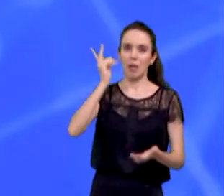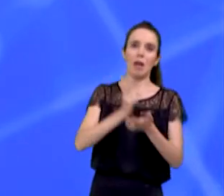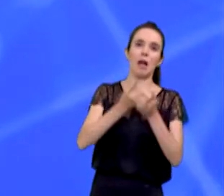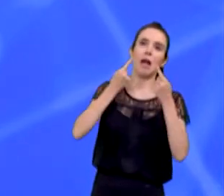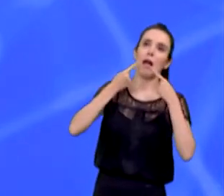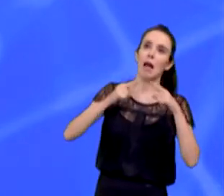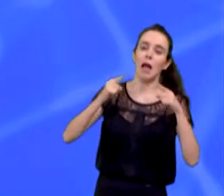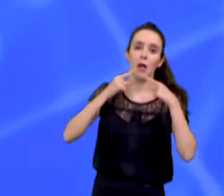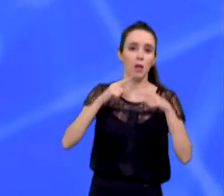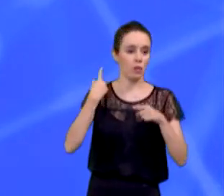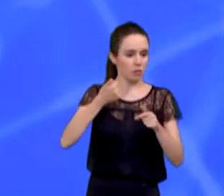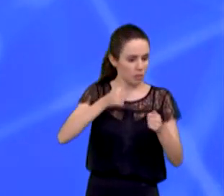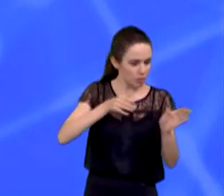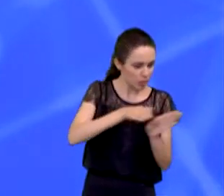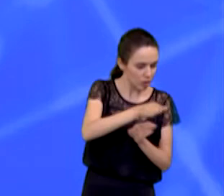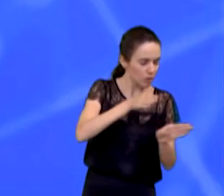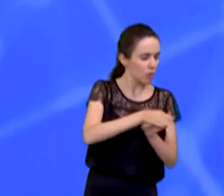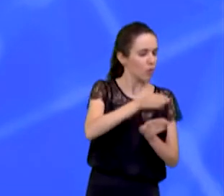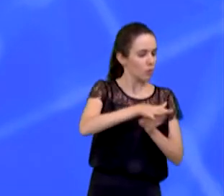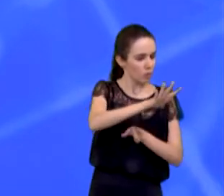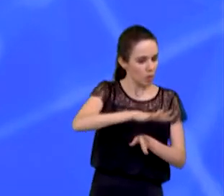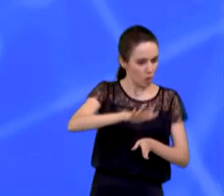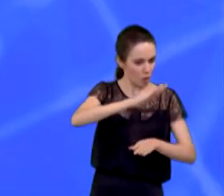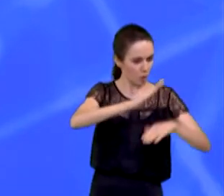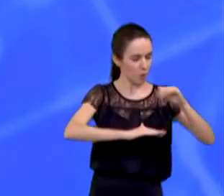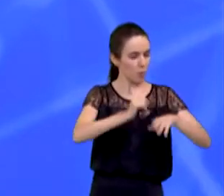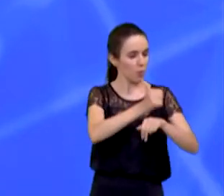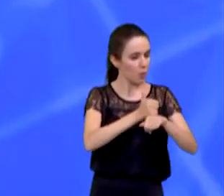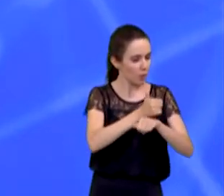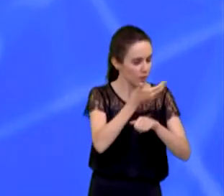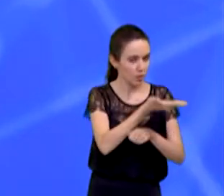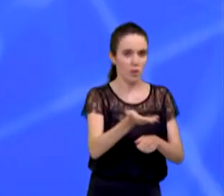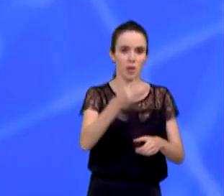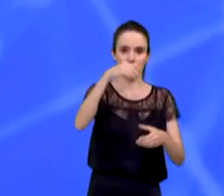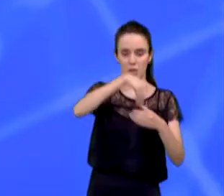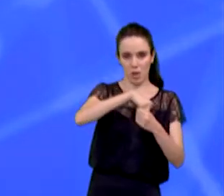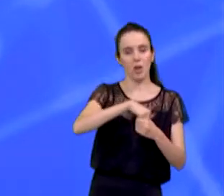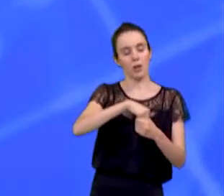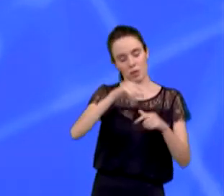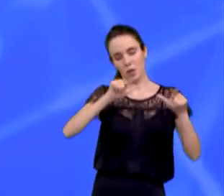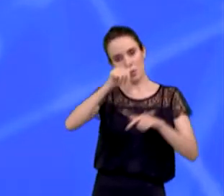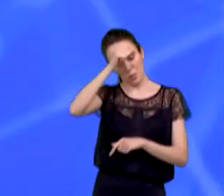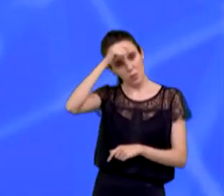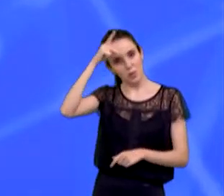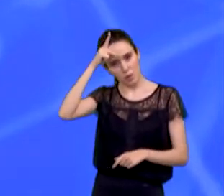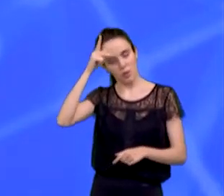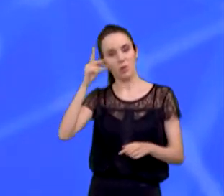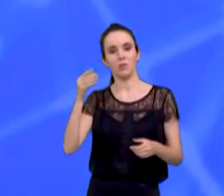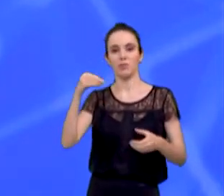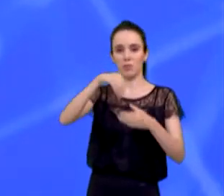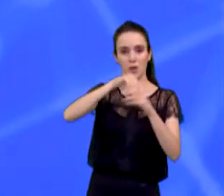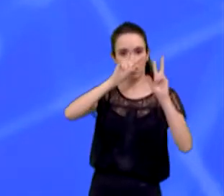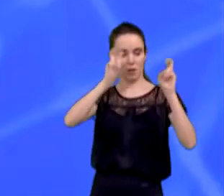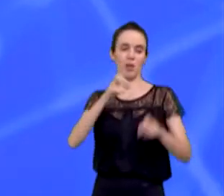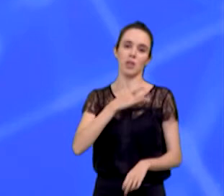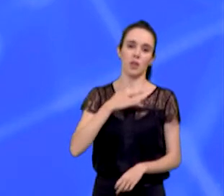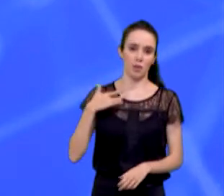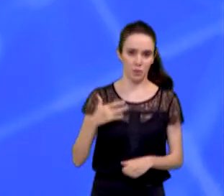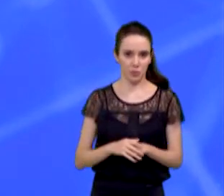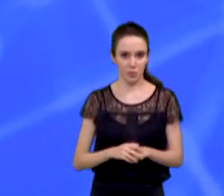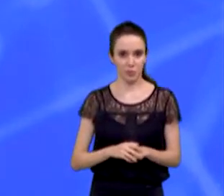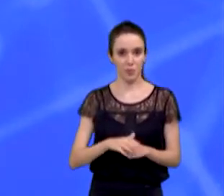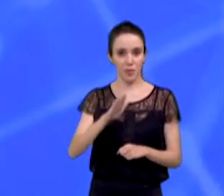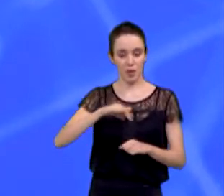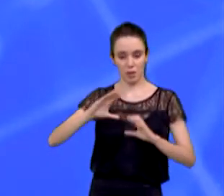treinar, formar, capacitar e cuidar do nosso servidor público. Segundo ponto, nós vamos criar um comitê para fiscalizar